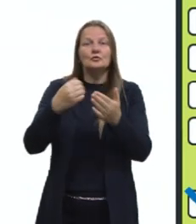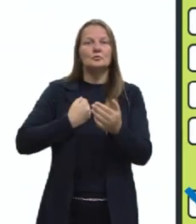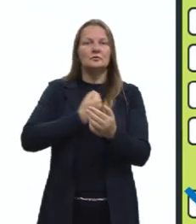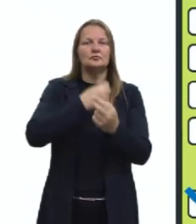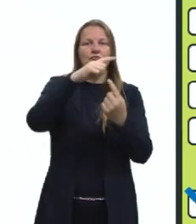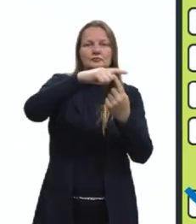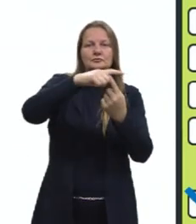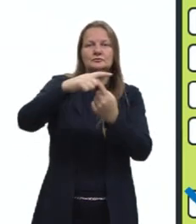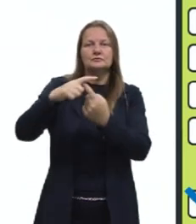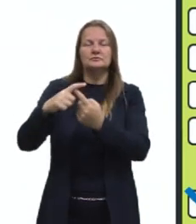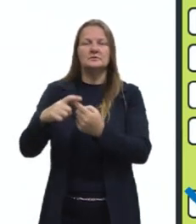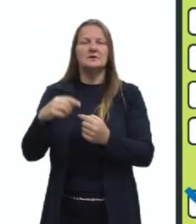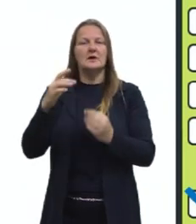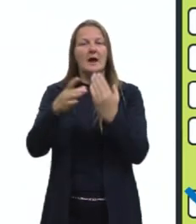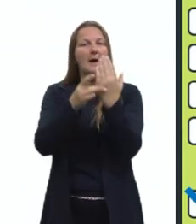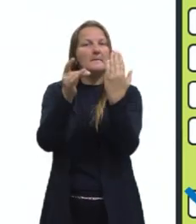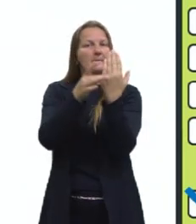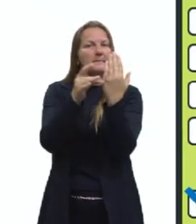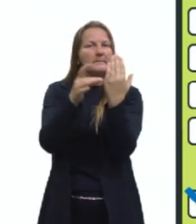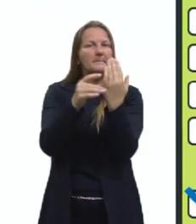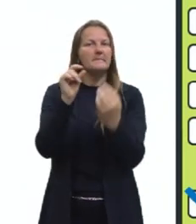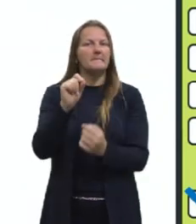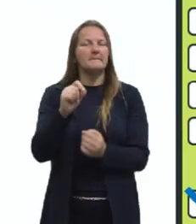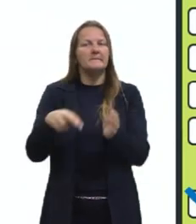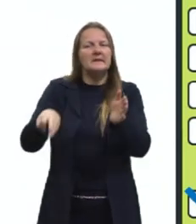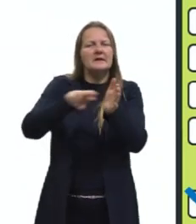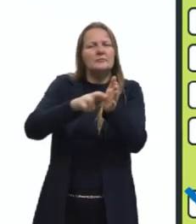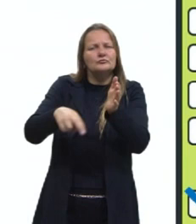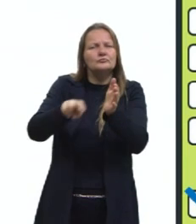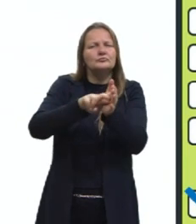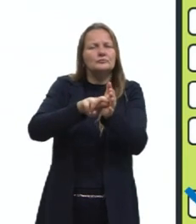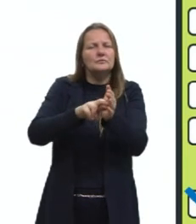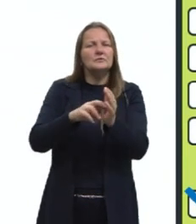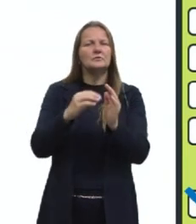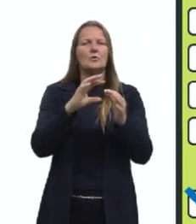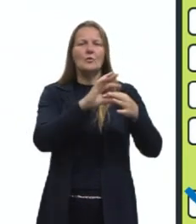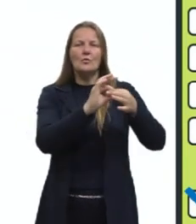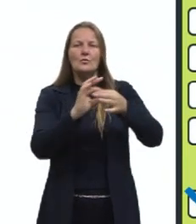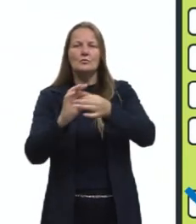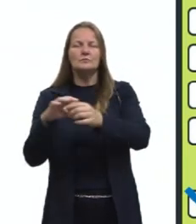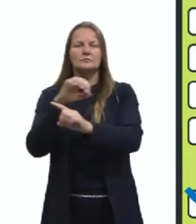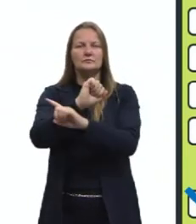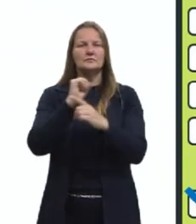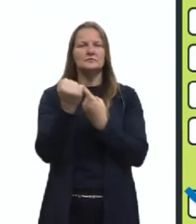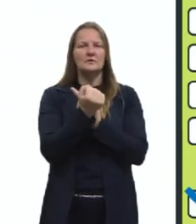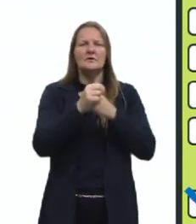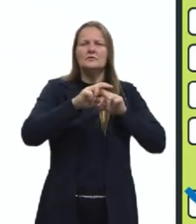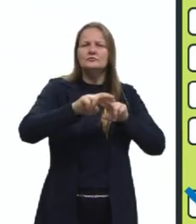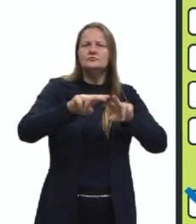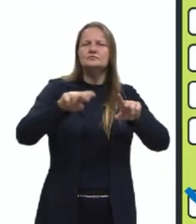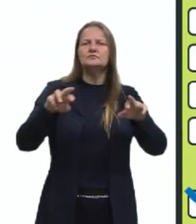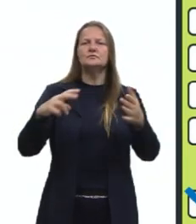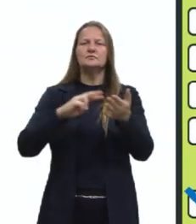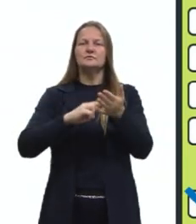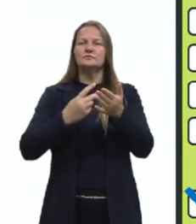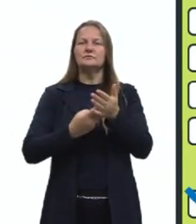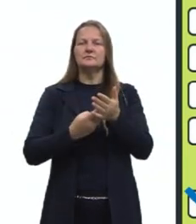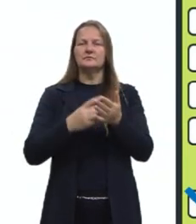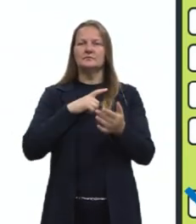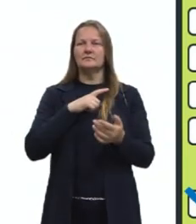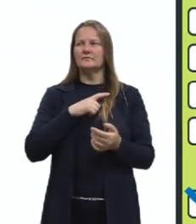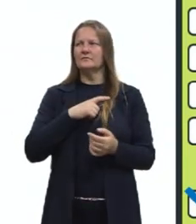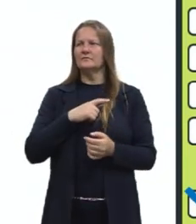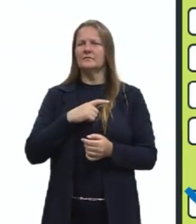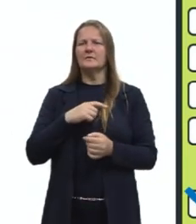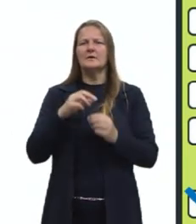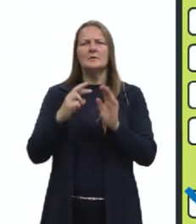temos algumas habilidades. Reconhecer no contexto social diferentes significados e